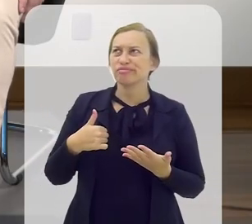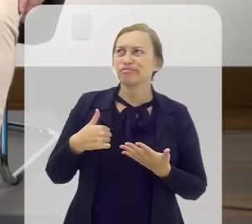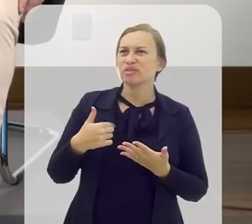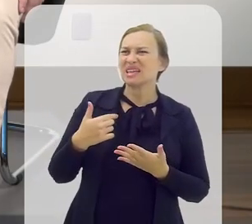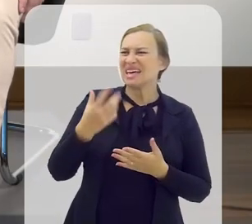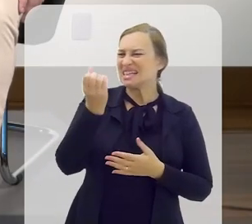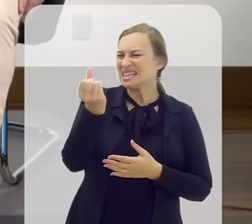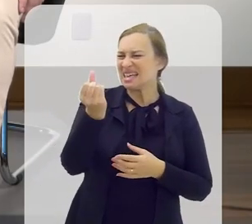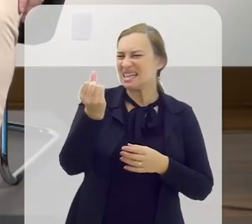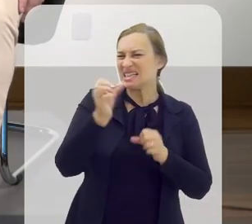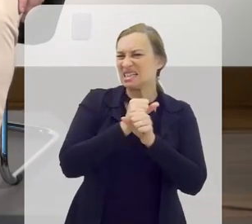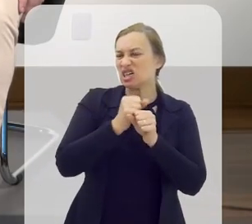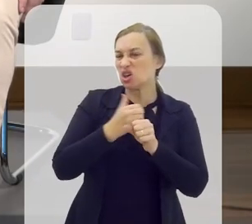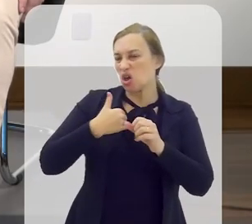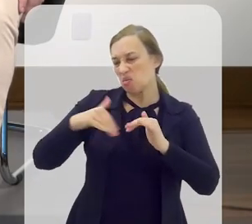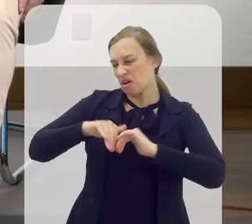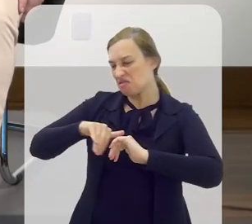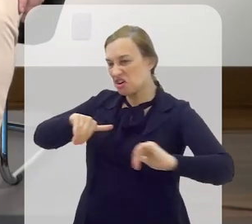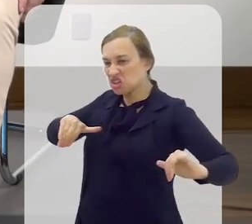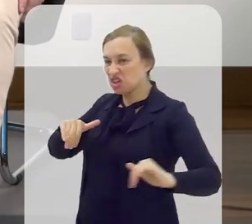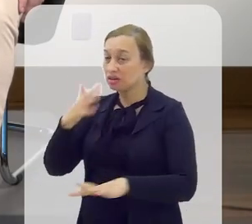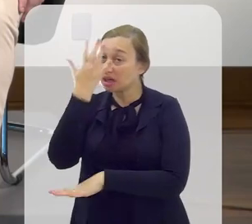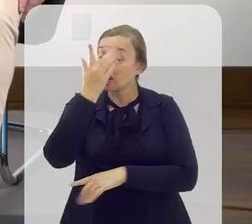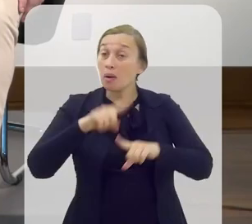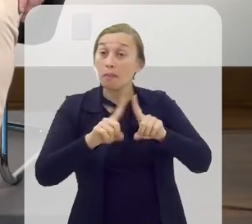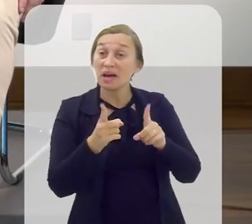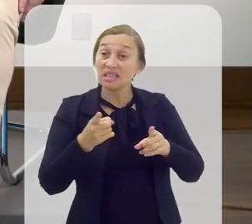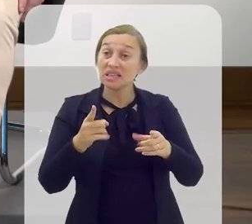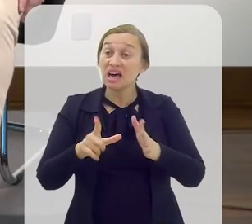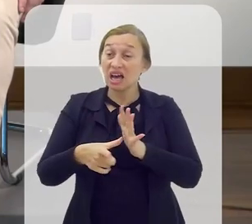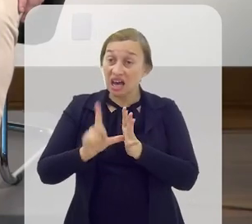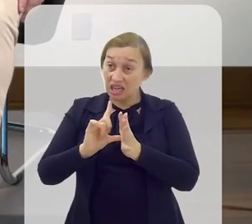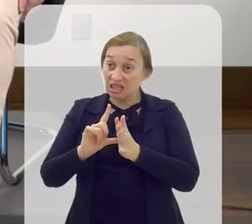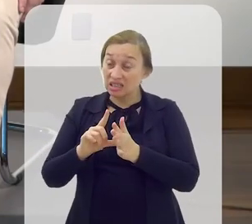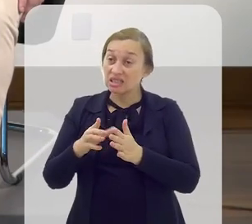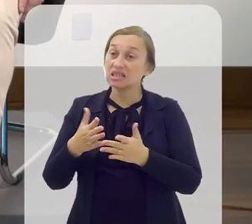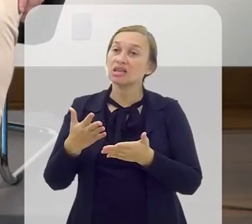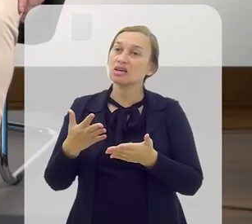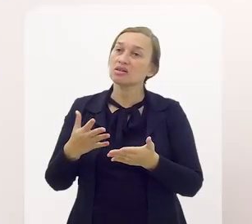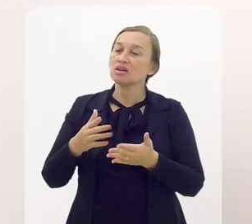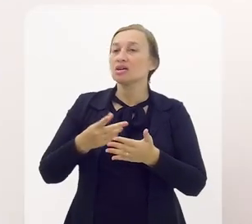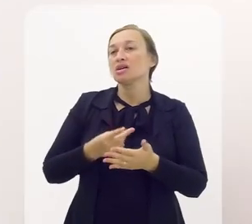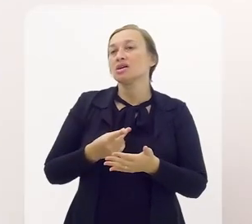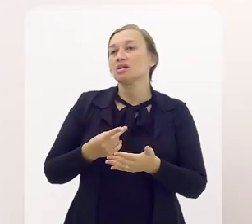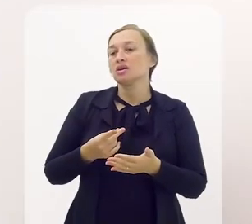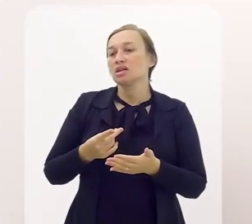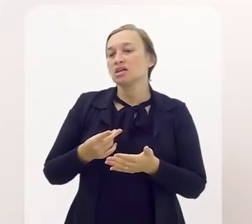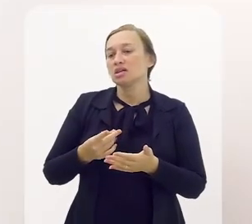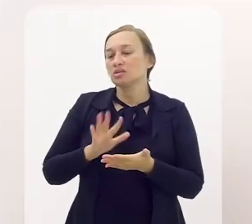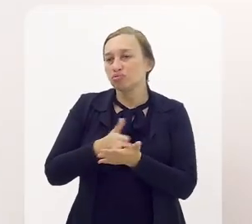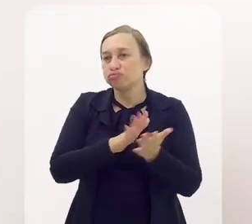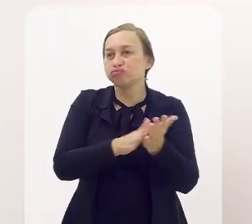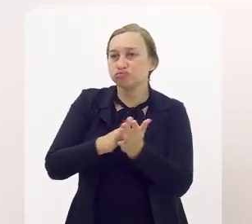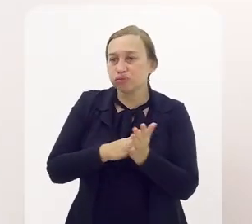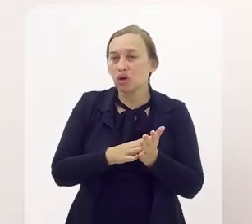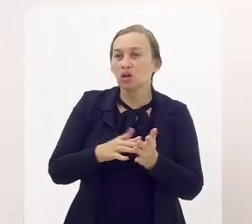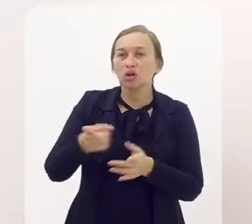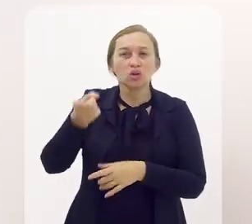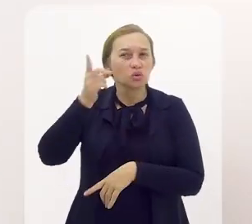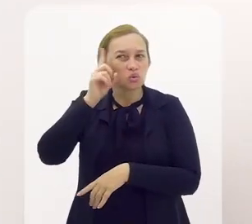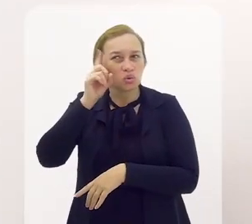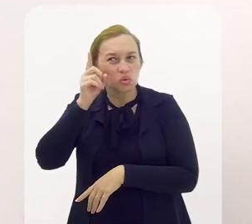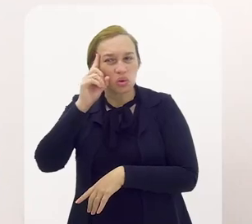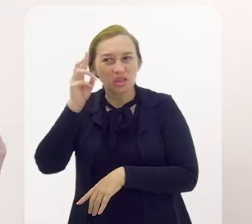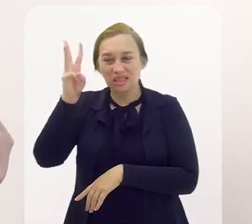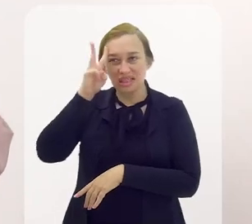Quando... Quer dizer, eu já não faço carnaval há seis anos, mas mesmo antes já tinha saído da tradição. Mas quando eu estava na tradição, todas as